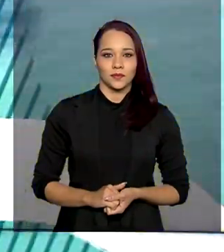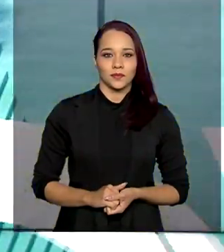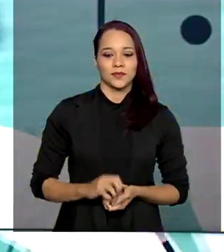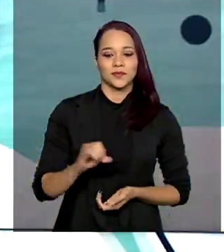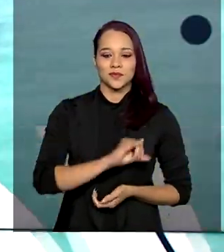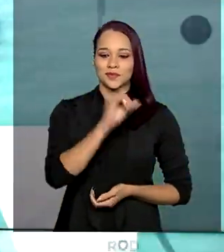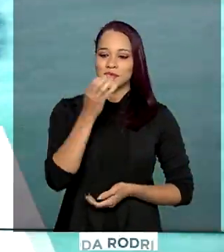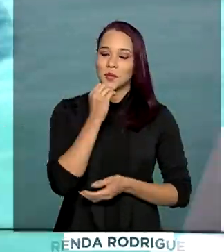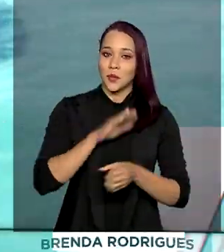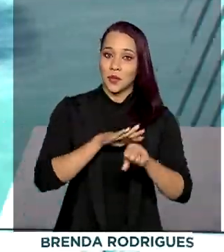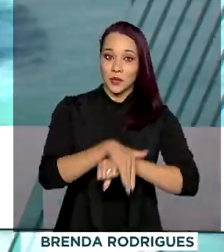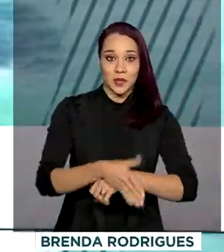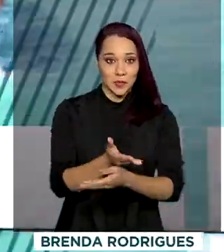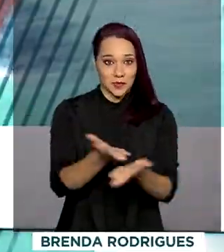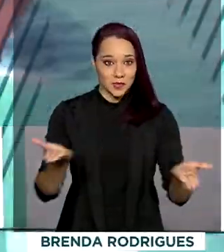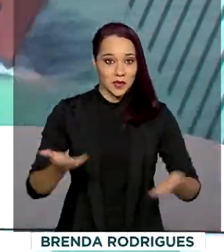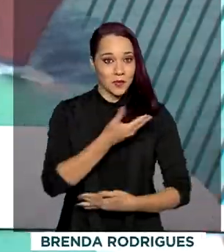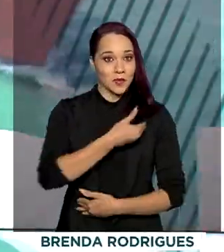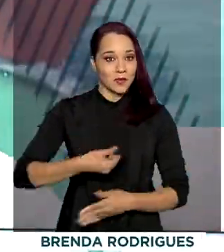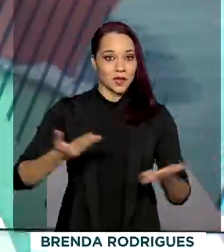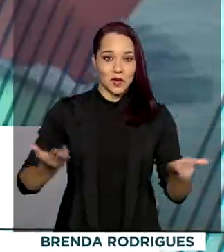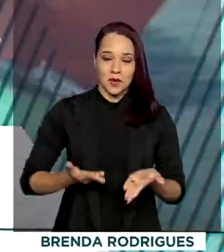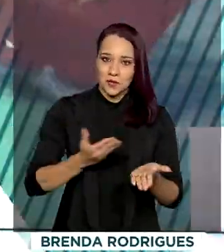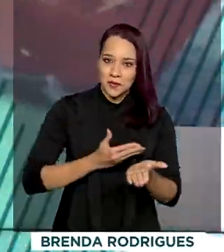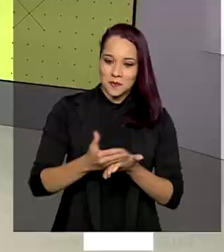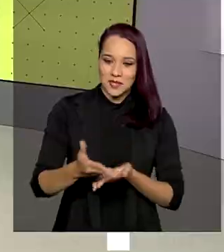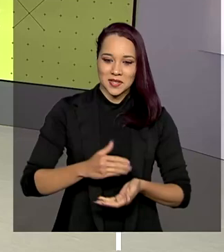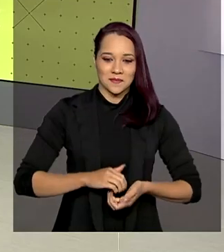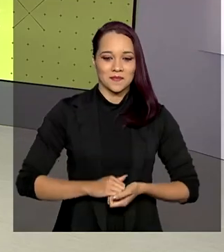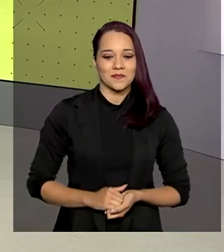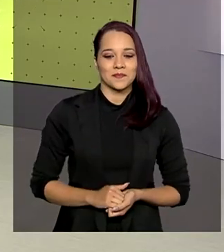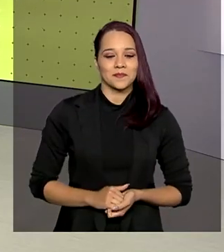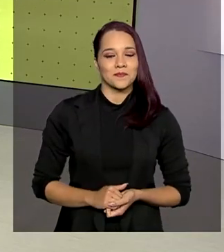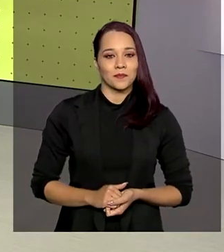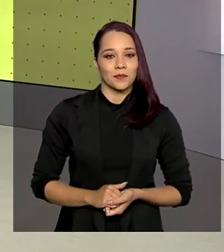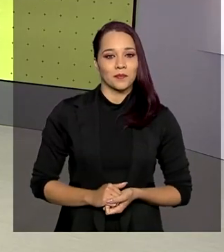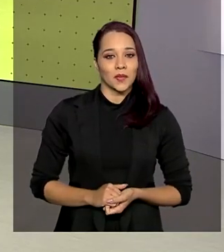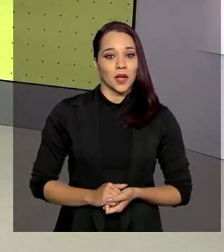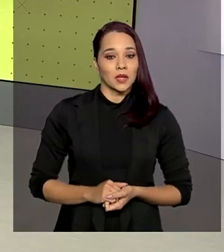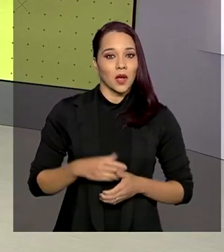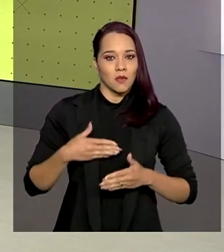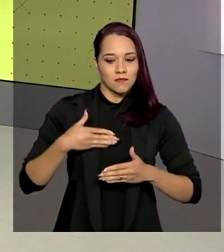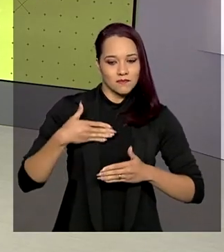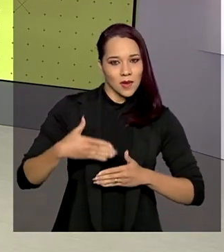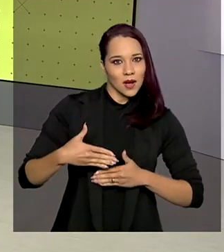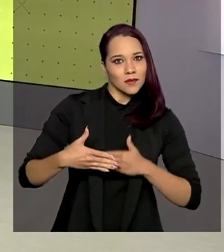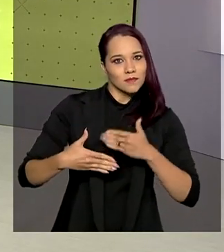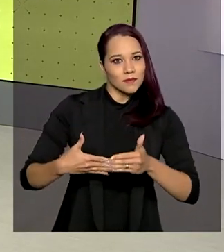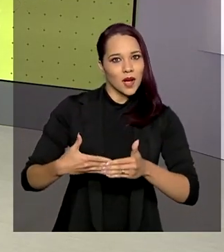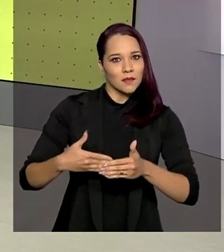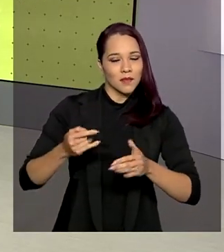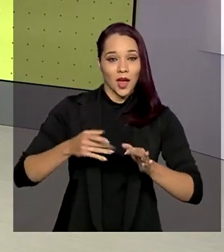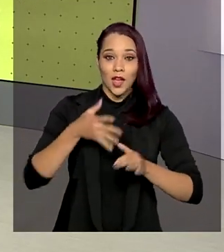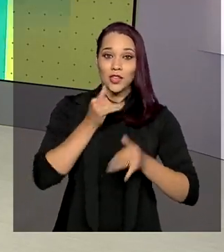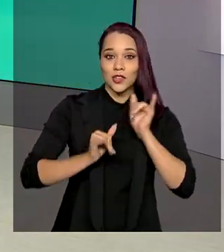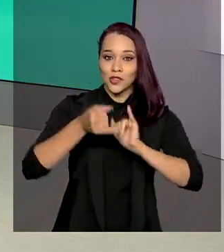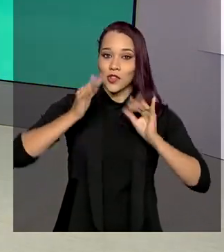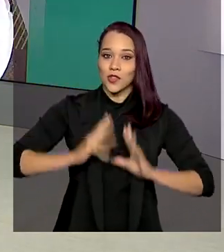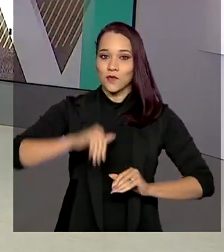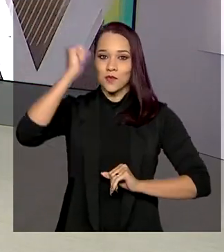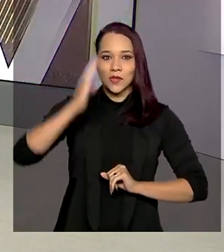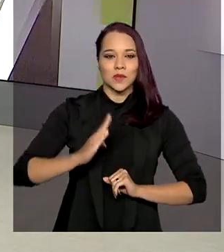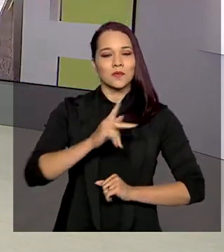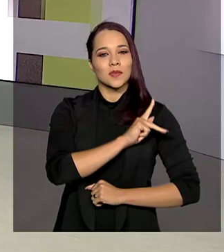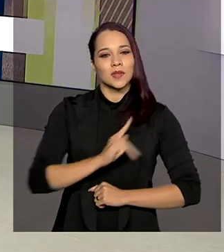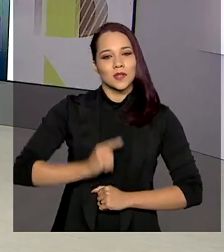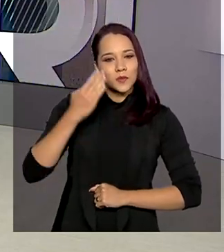Olá, boa noite para você. O governo agora está de volta. Mais um passo na ampliação da energia limpa no Brasil. O presidente